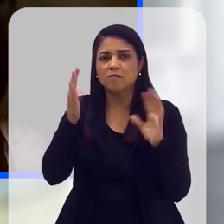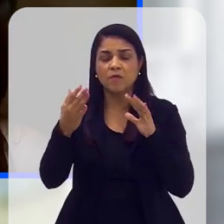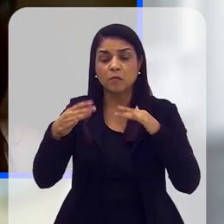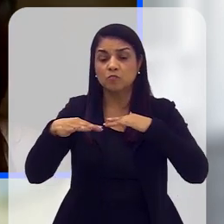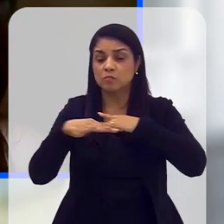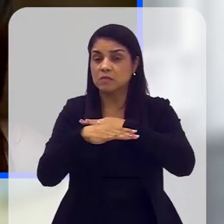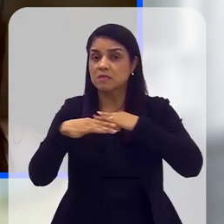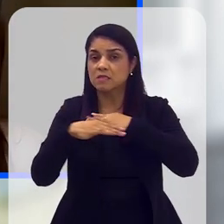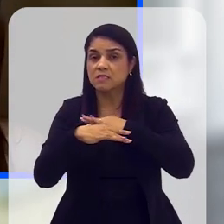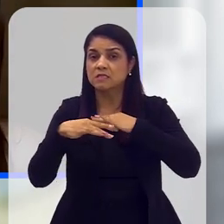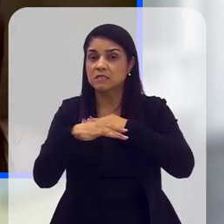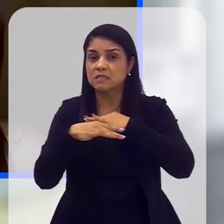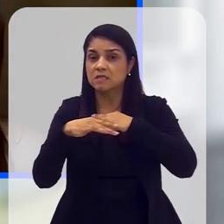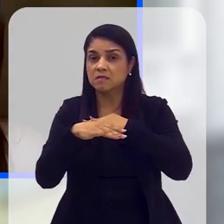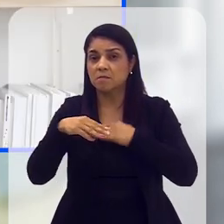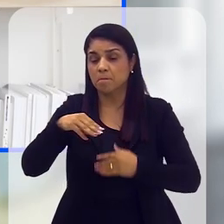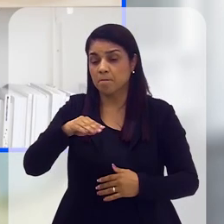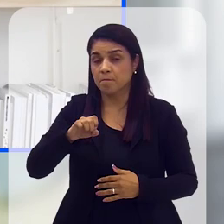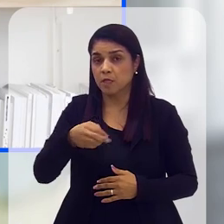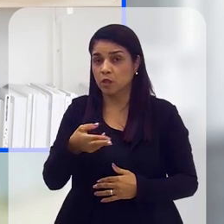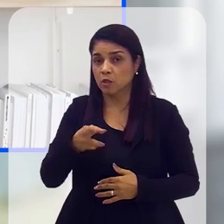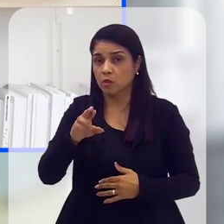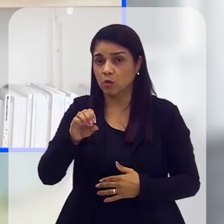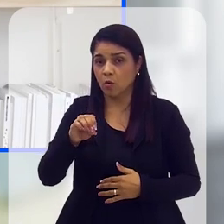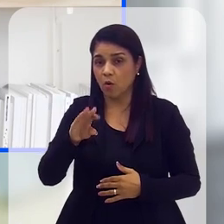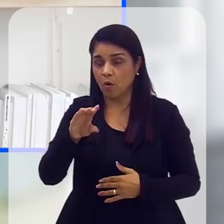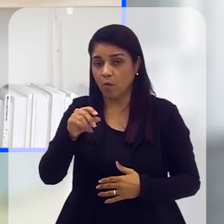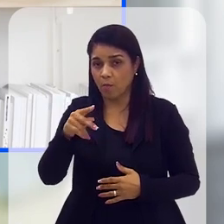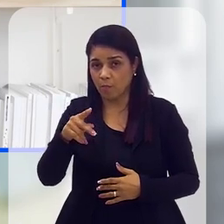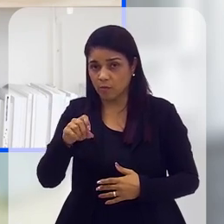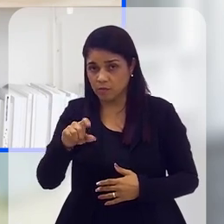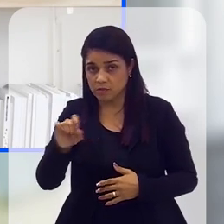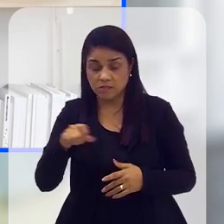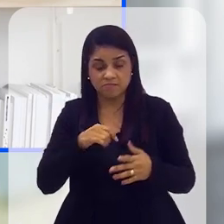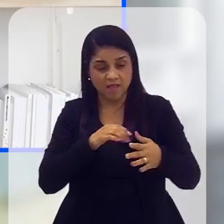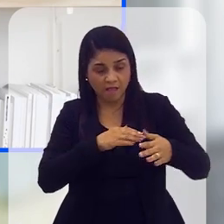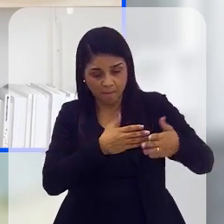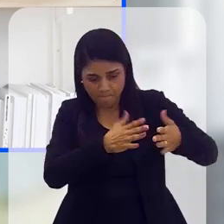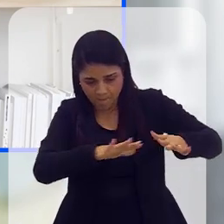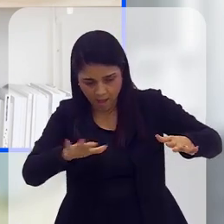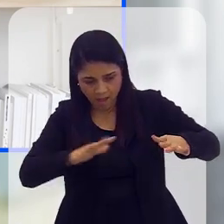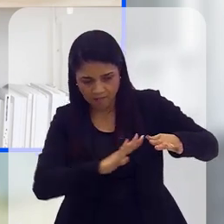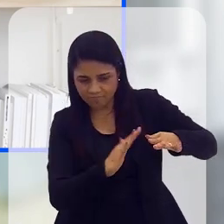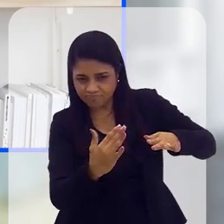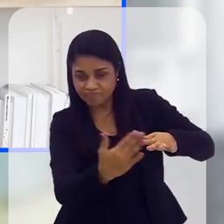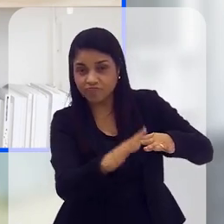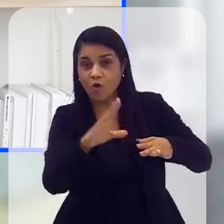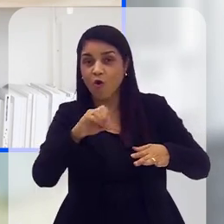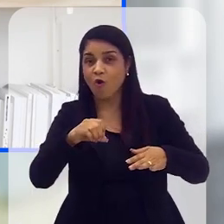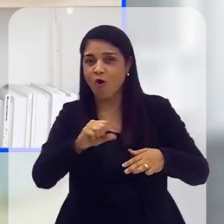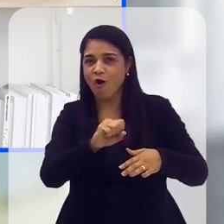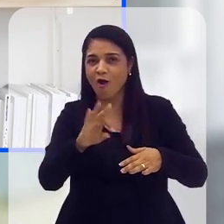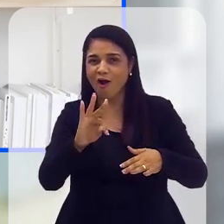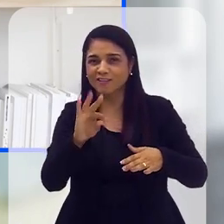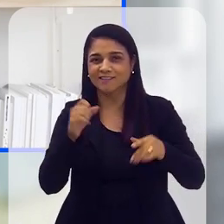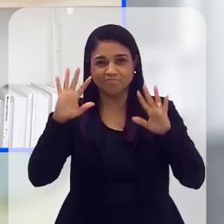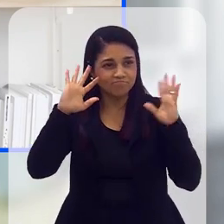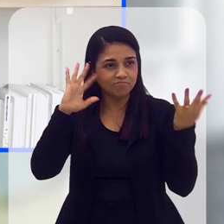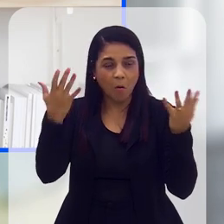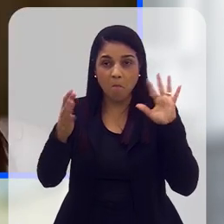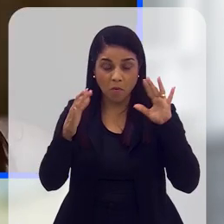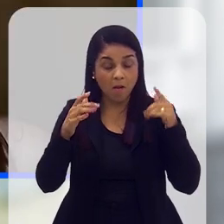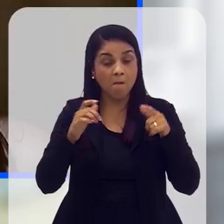eventos extremos nas metrópoles, lembrando que a costa brasileira é muito vulnerável às mudanças climáticas?